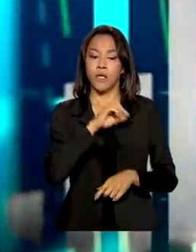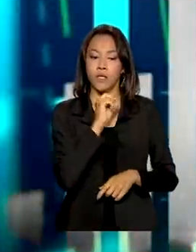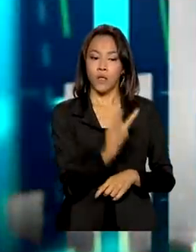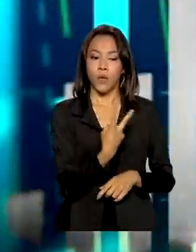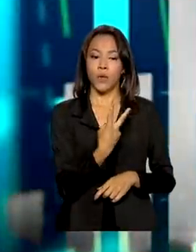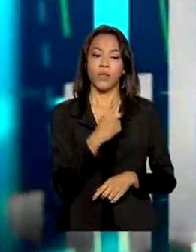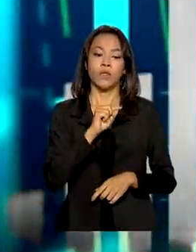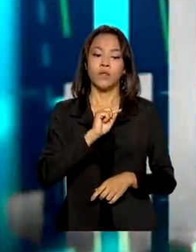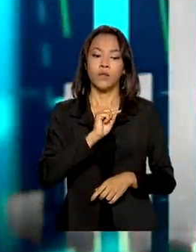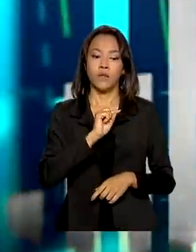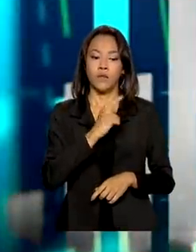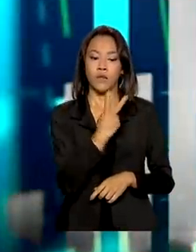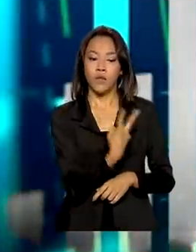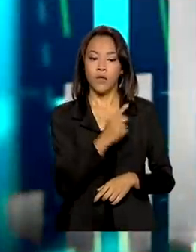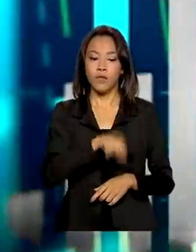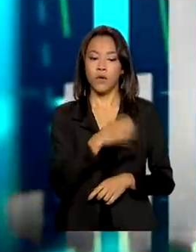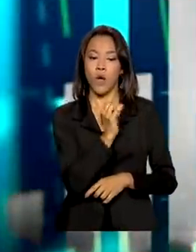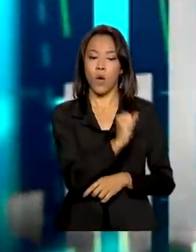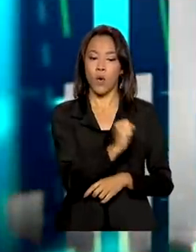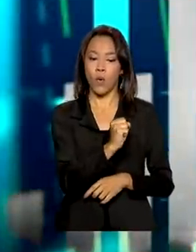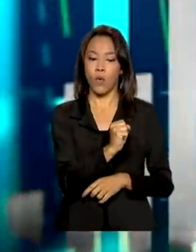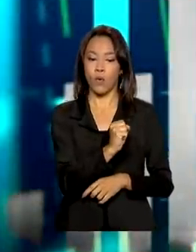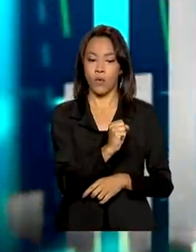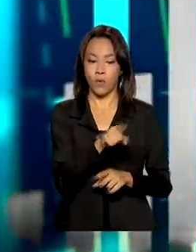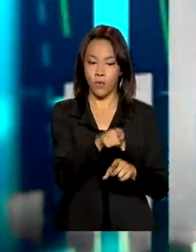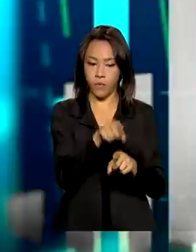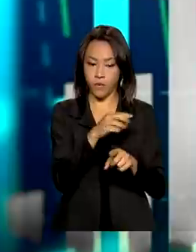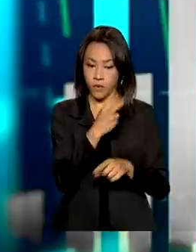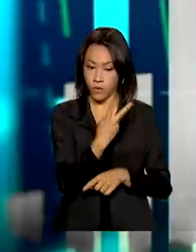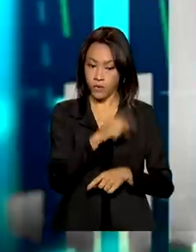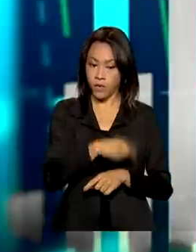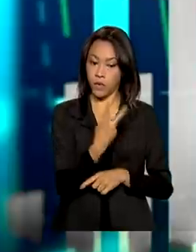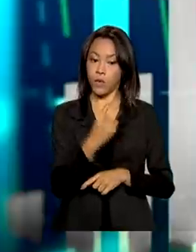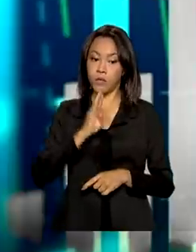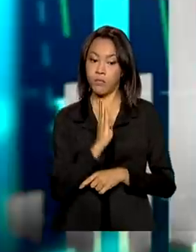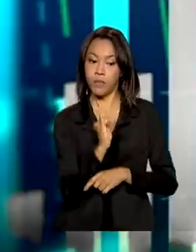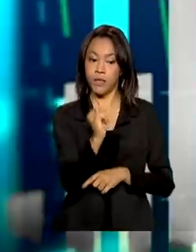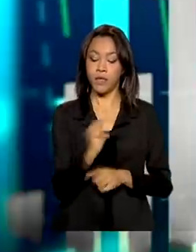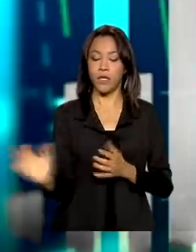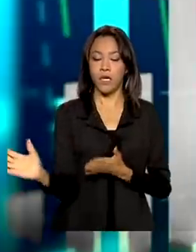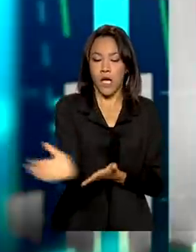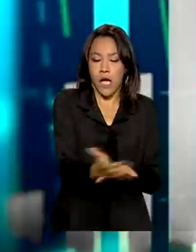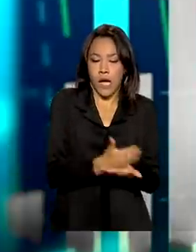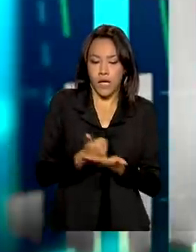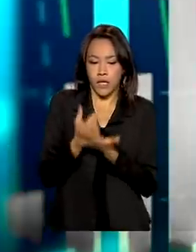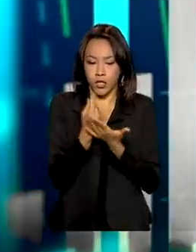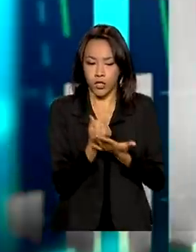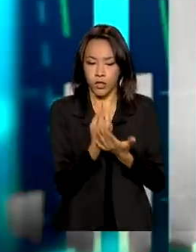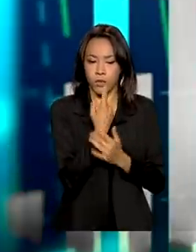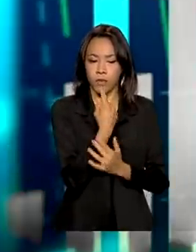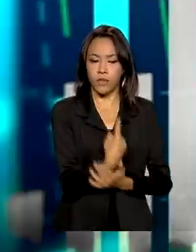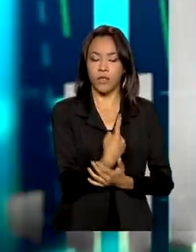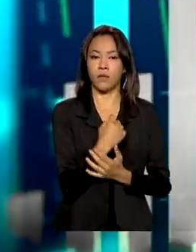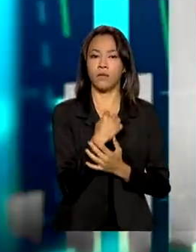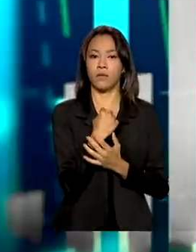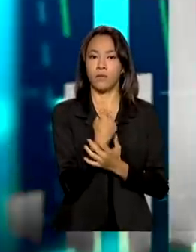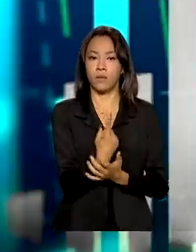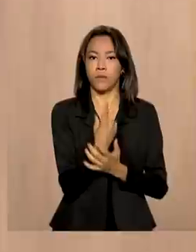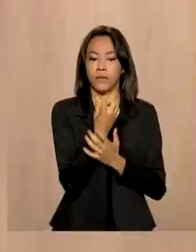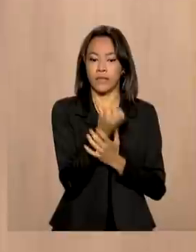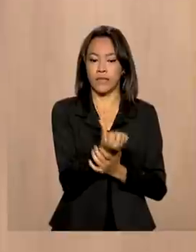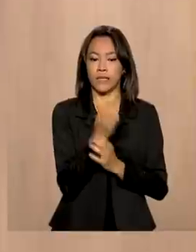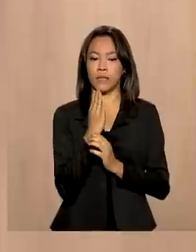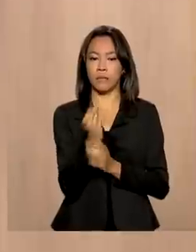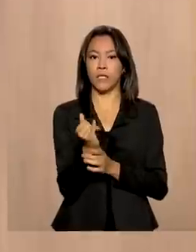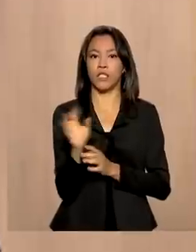petróleo e, com isso, ela espera gerar uma arrecadação para a União de algo em torno de 116 bilhões de dólares.